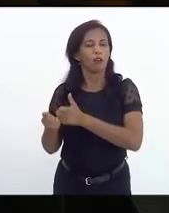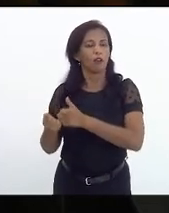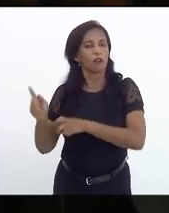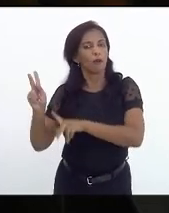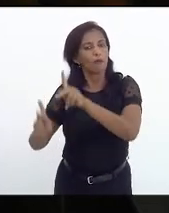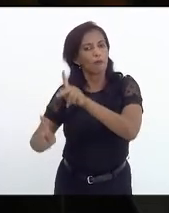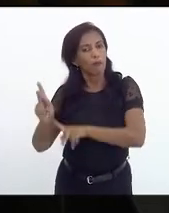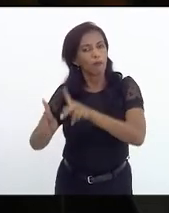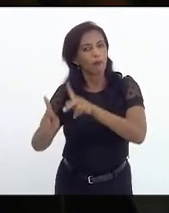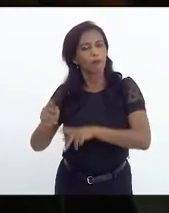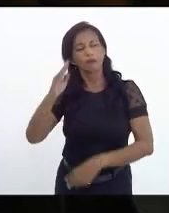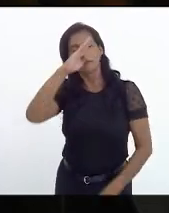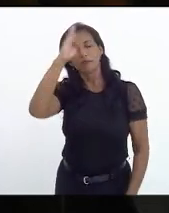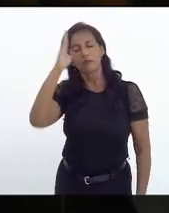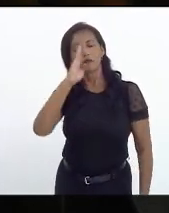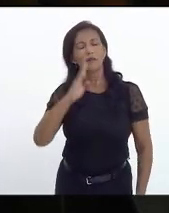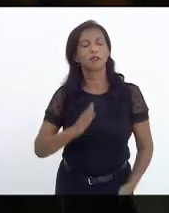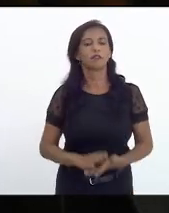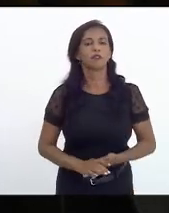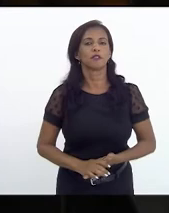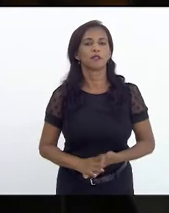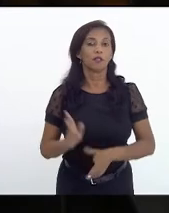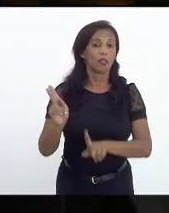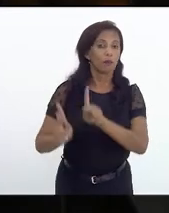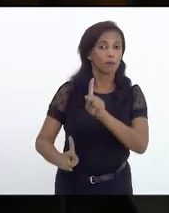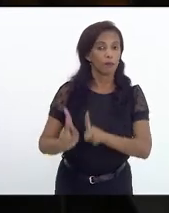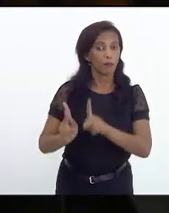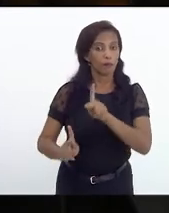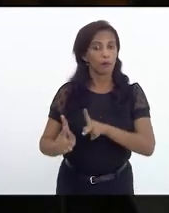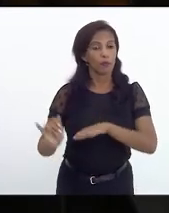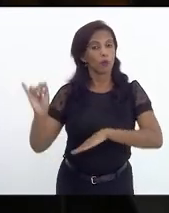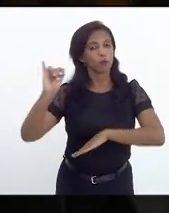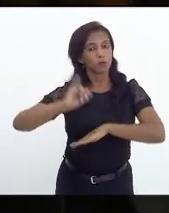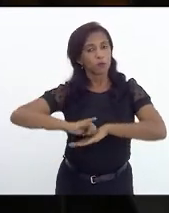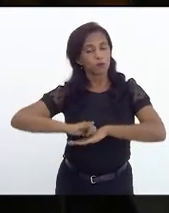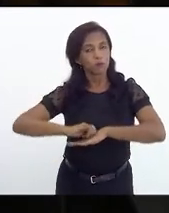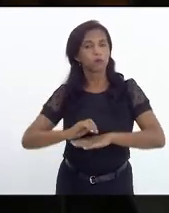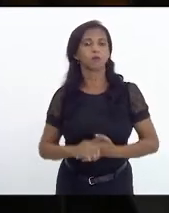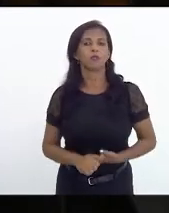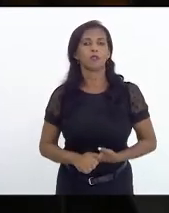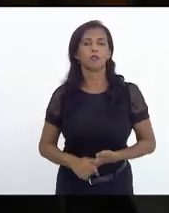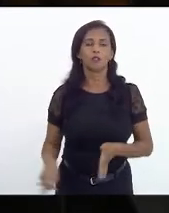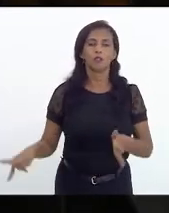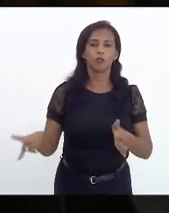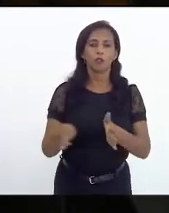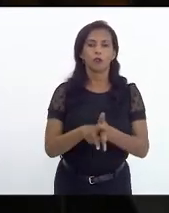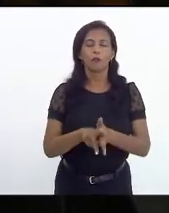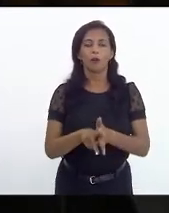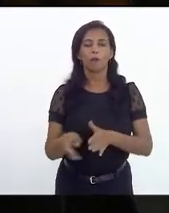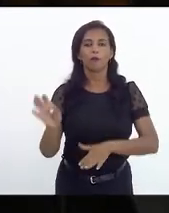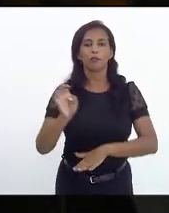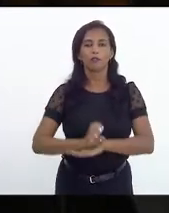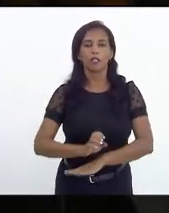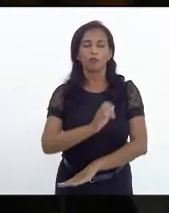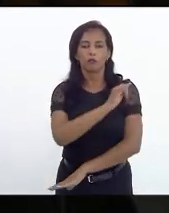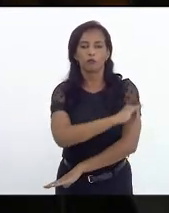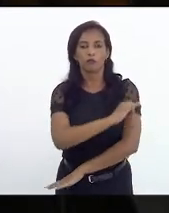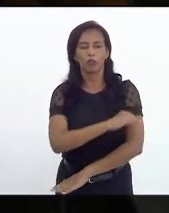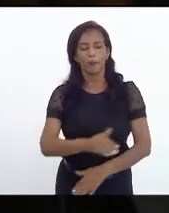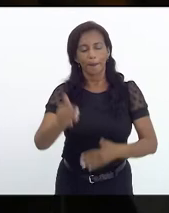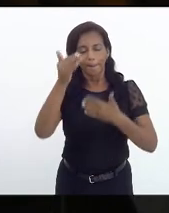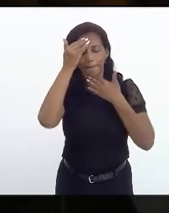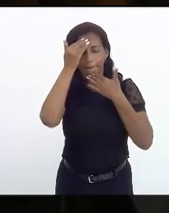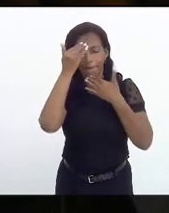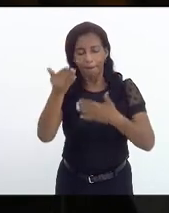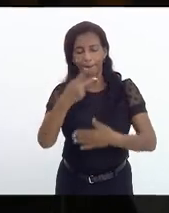população brasileira, da população fluminense e do próprio Estado do Rio de Janeiro. Muito